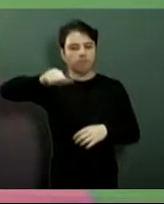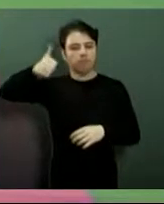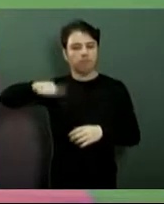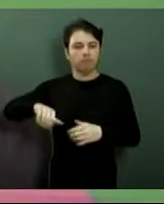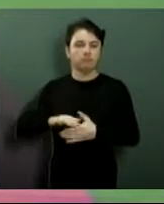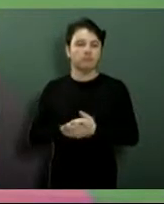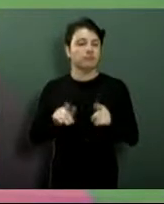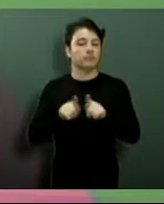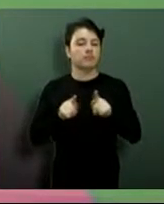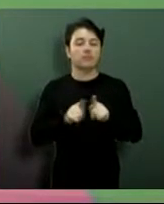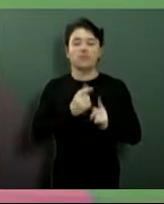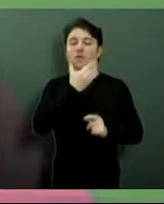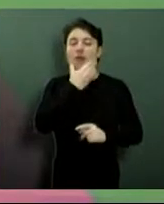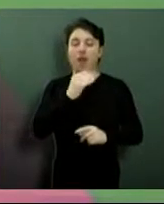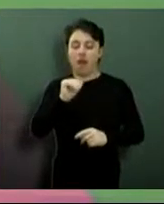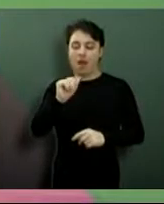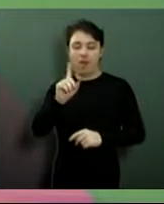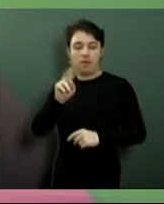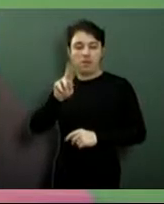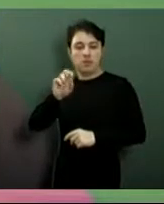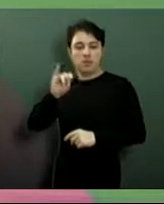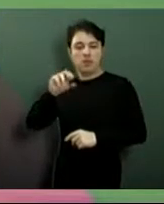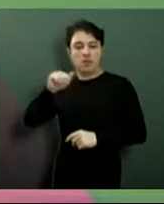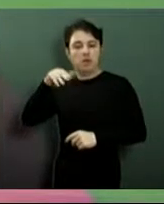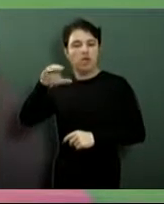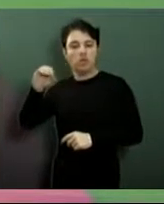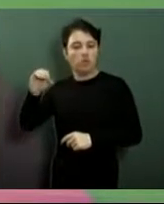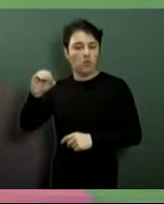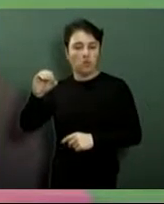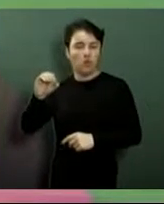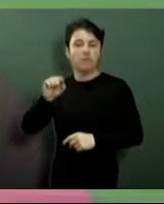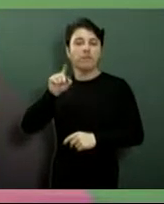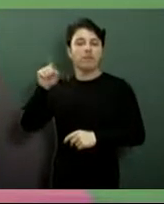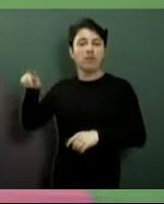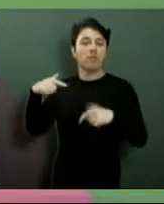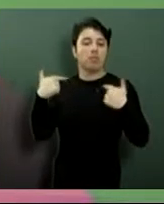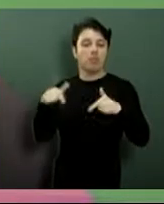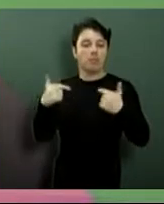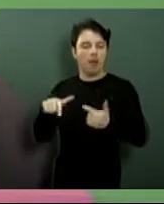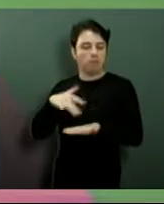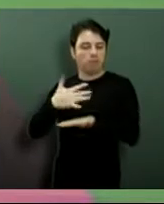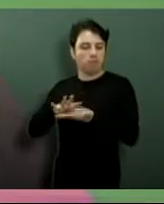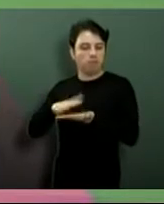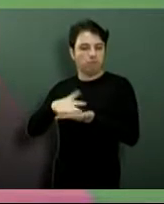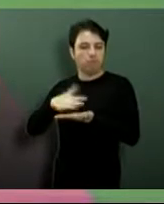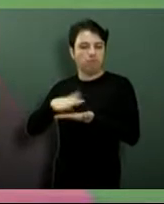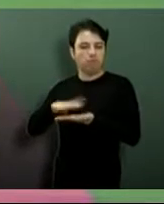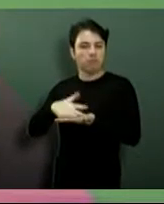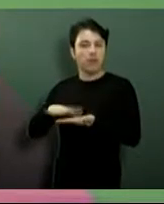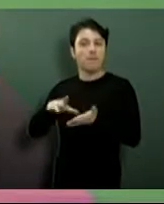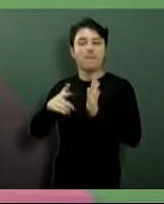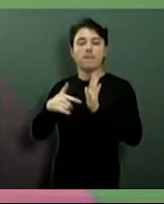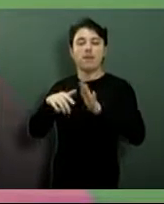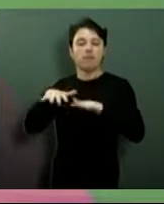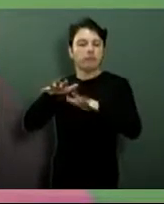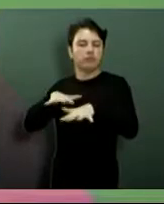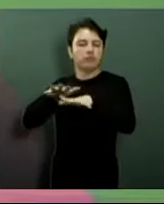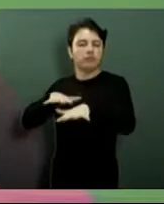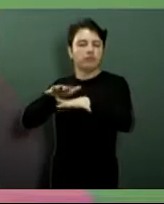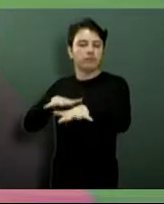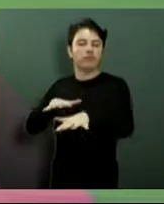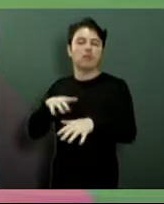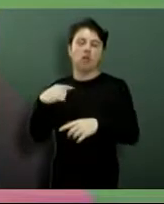reunião com a Adriana da Mancha Verde falando um pouquinho sobre os desfiles das escolas de samba e como a cultura do samba tem se perdido em Araraquara.